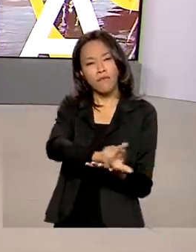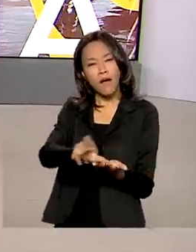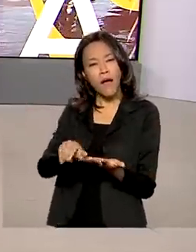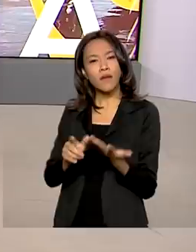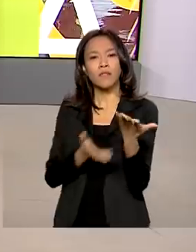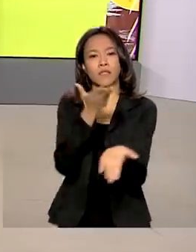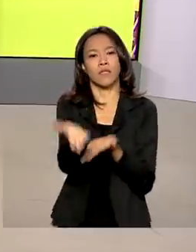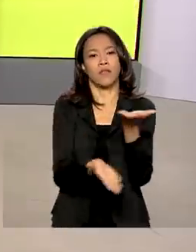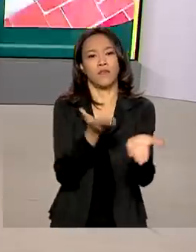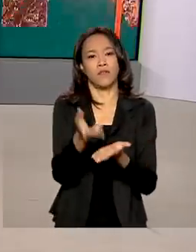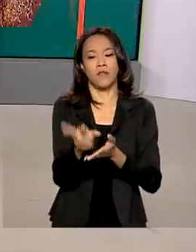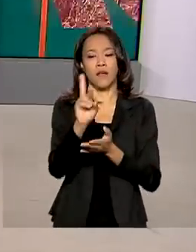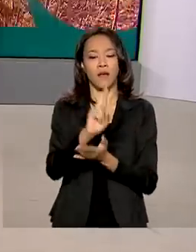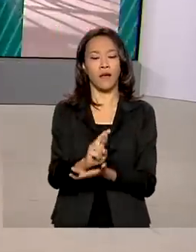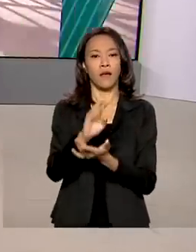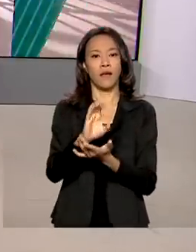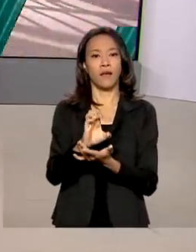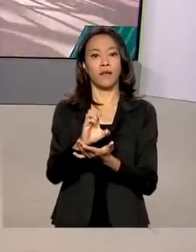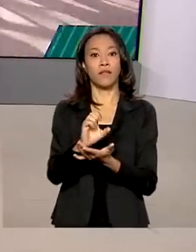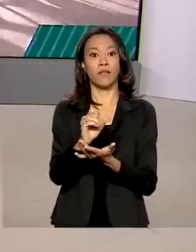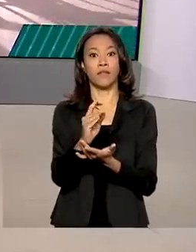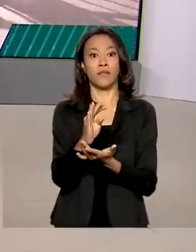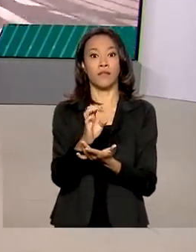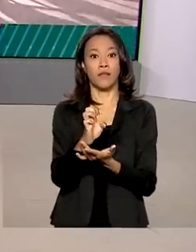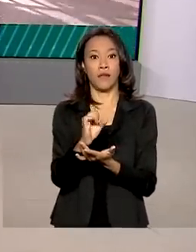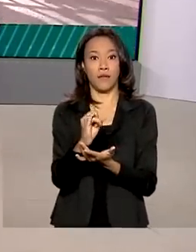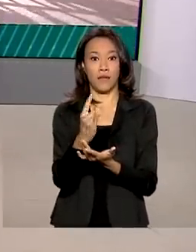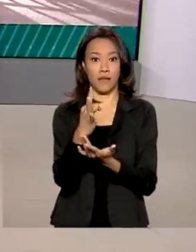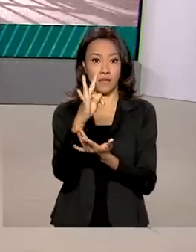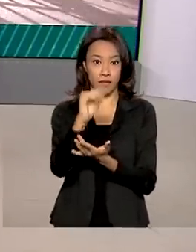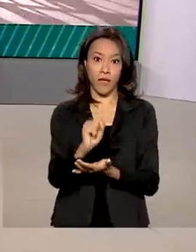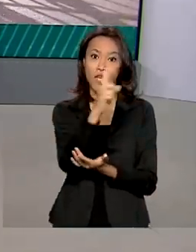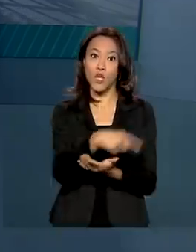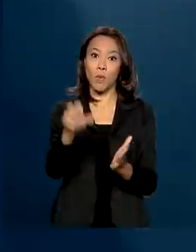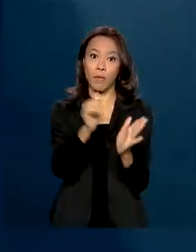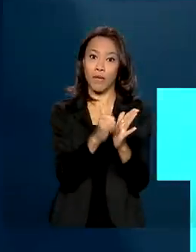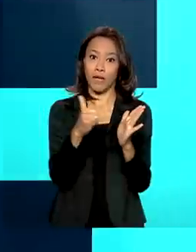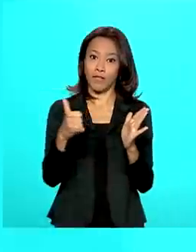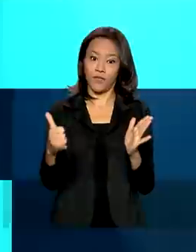Receita Federal estão em um aplicativo único, o Receita Federal.